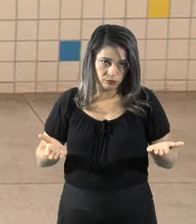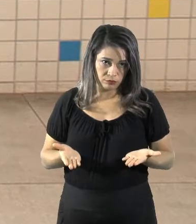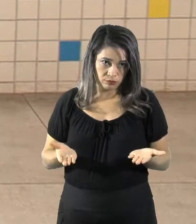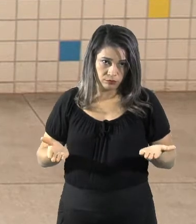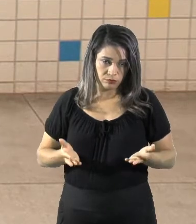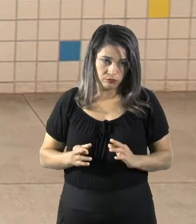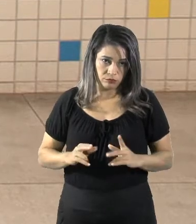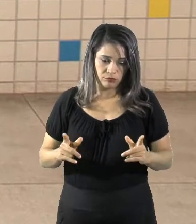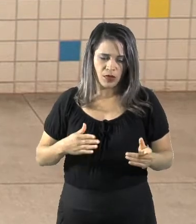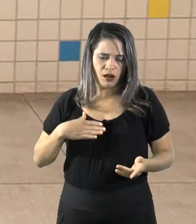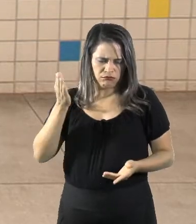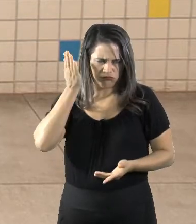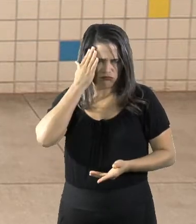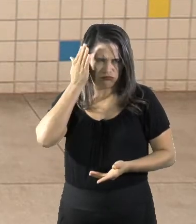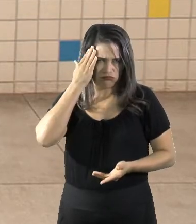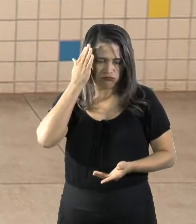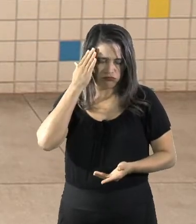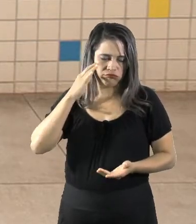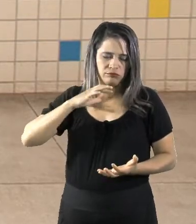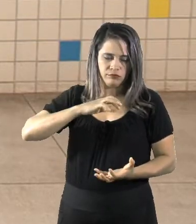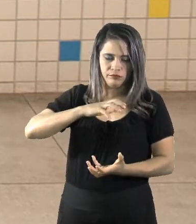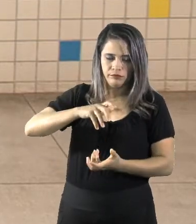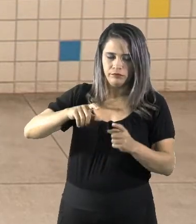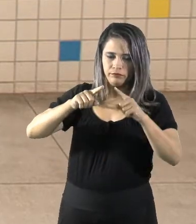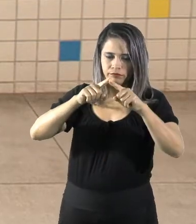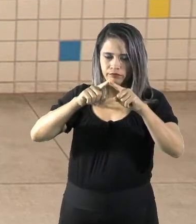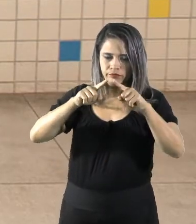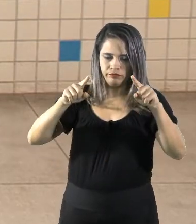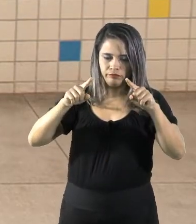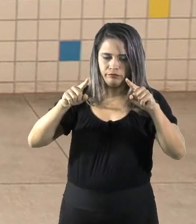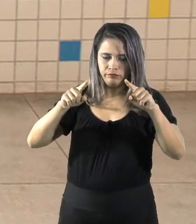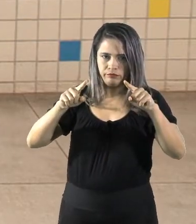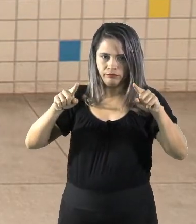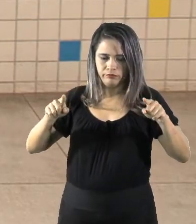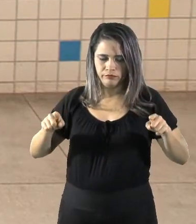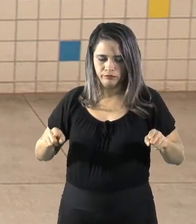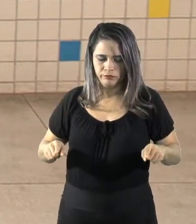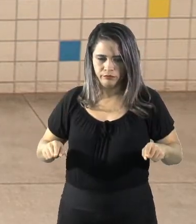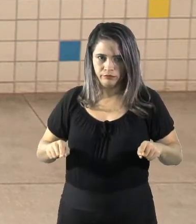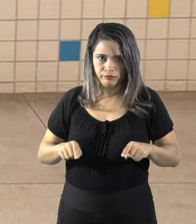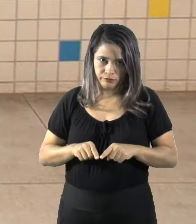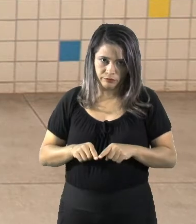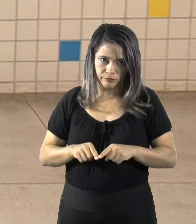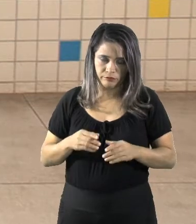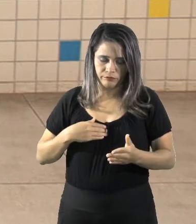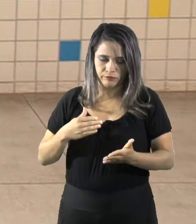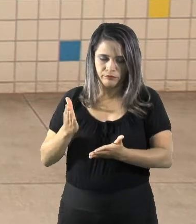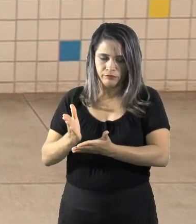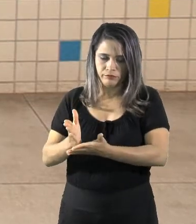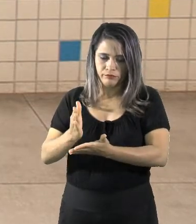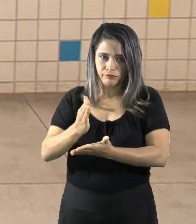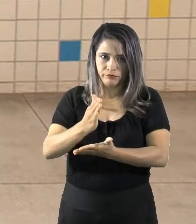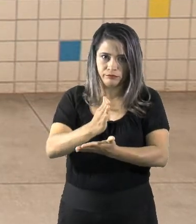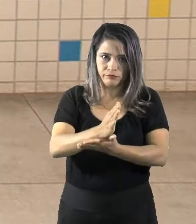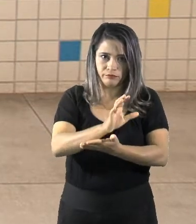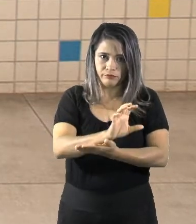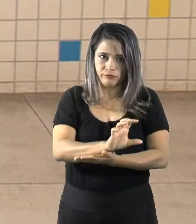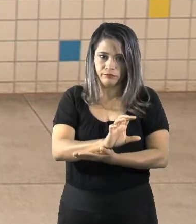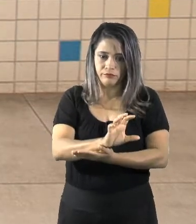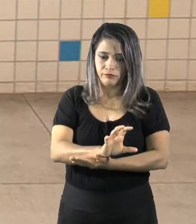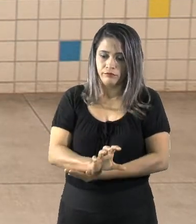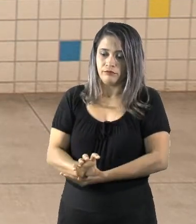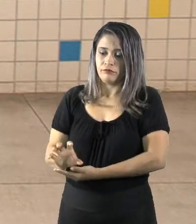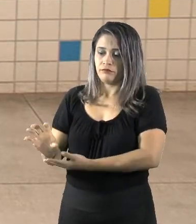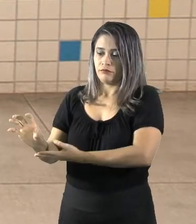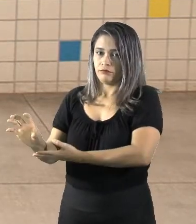sabemos que a Terra é esférica, que nós temos divisões entre territórios,